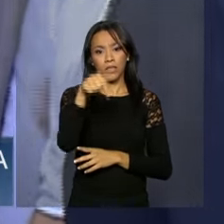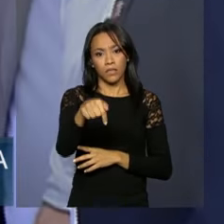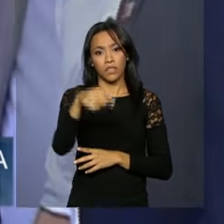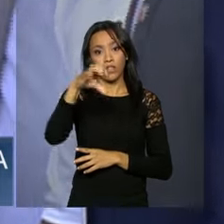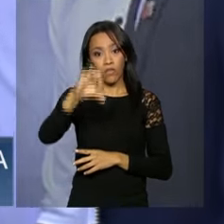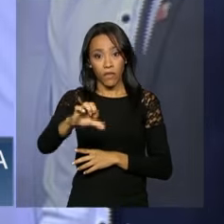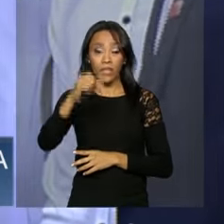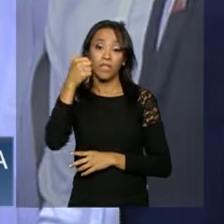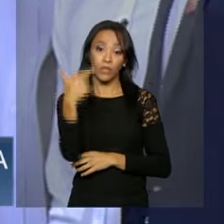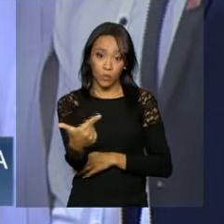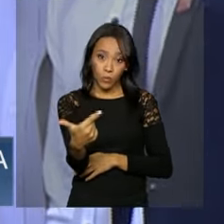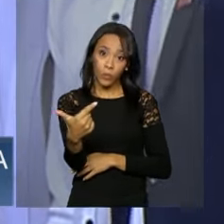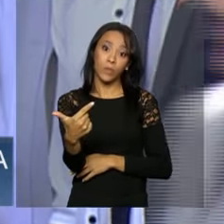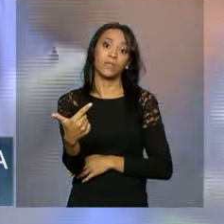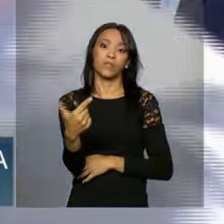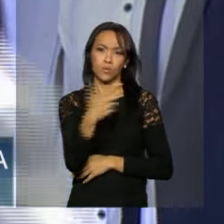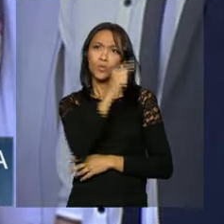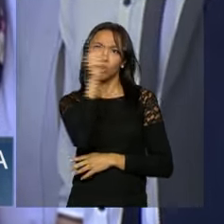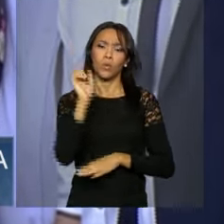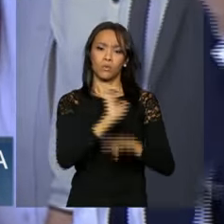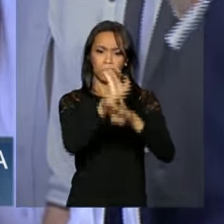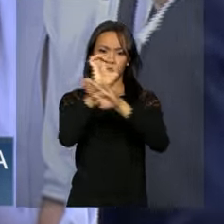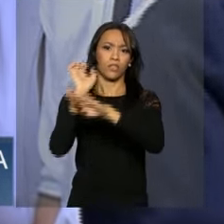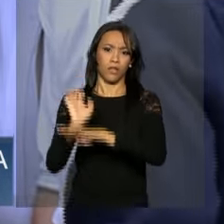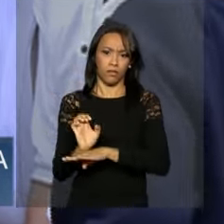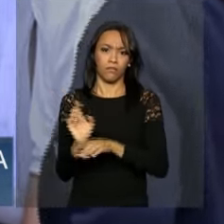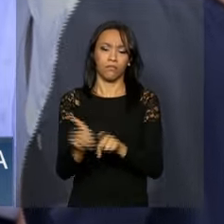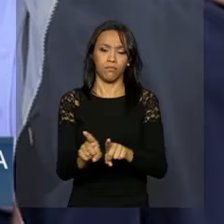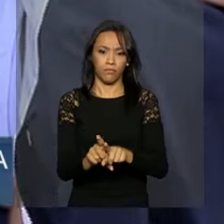moradias entregues nos outros estados.